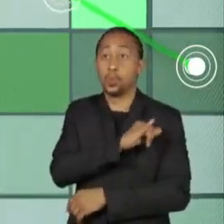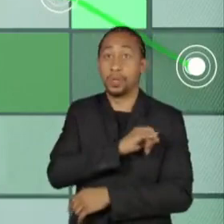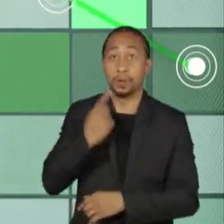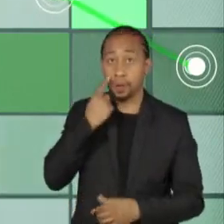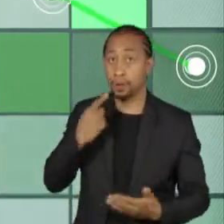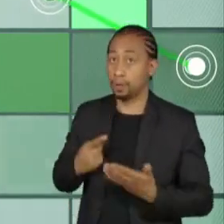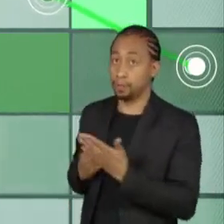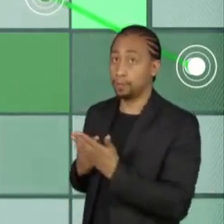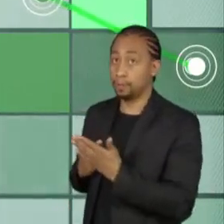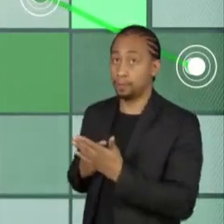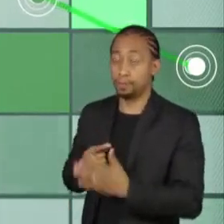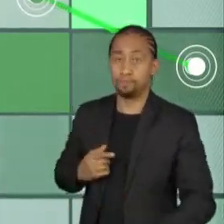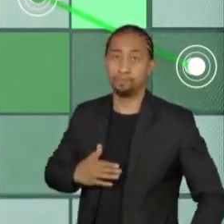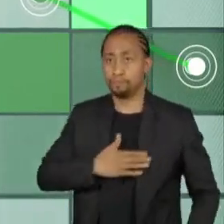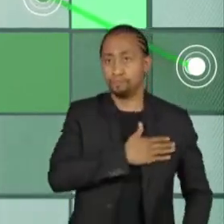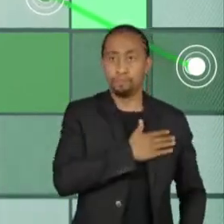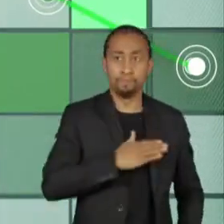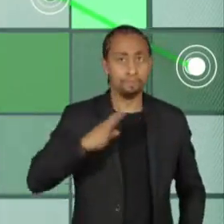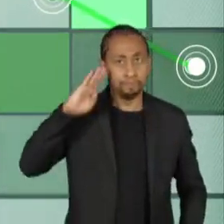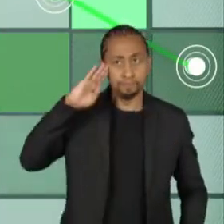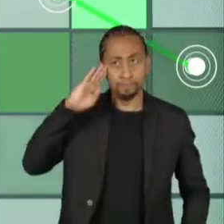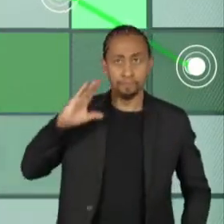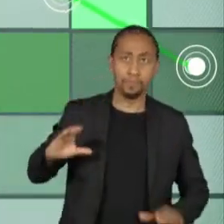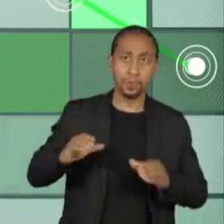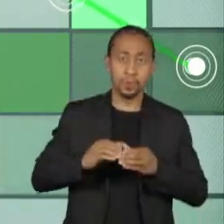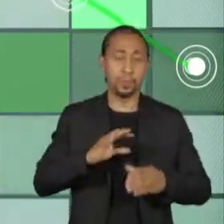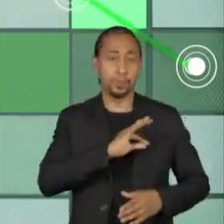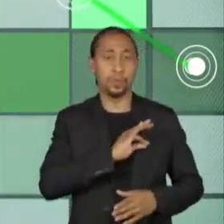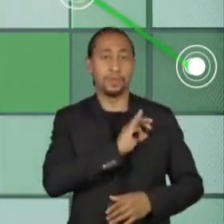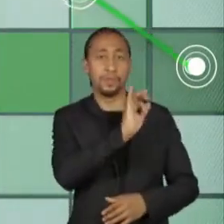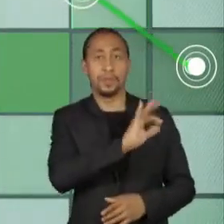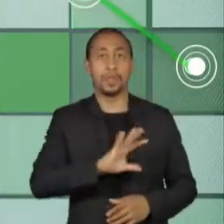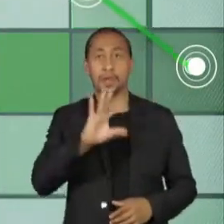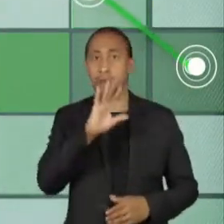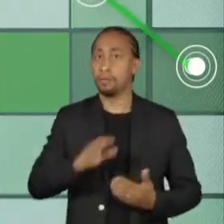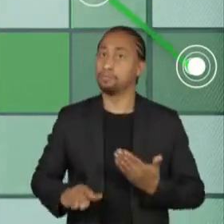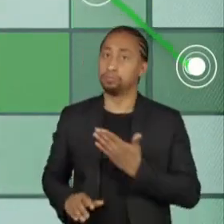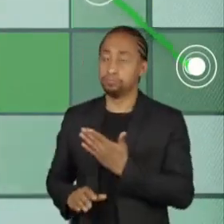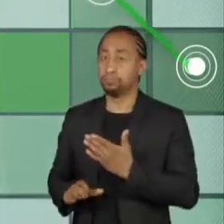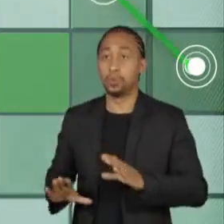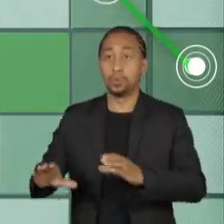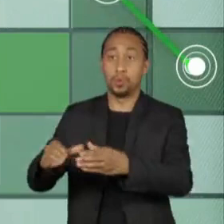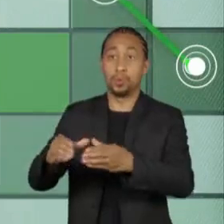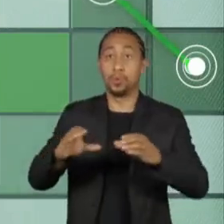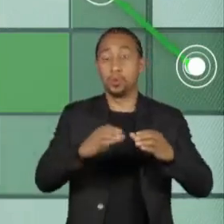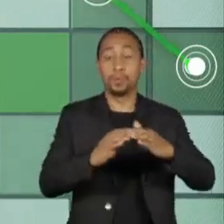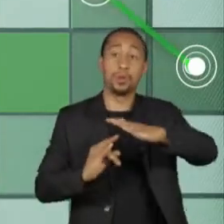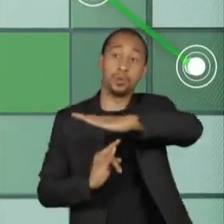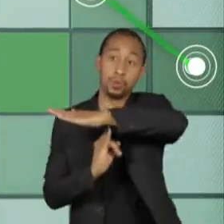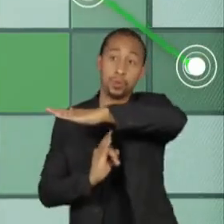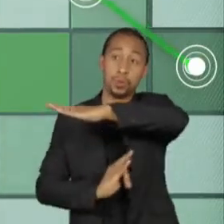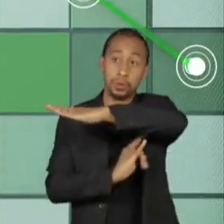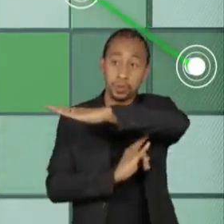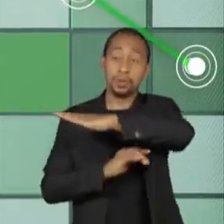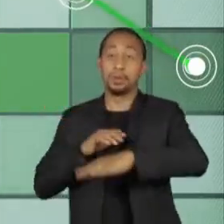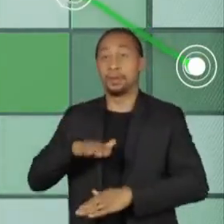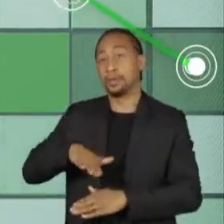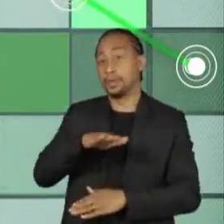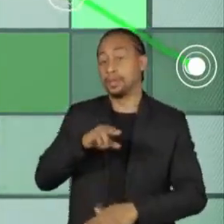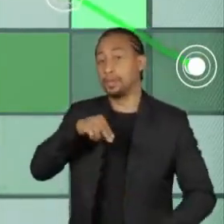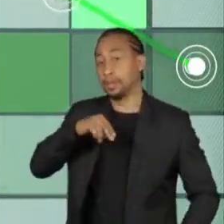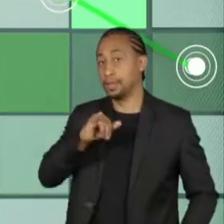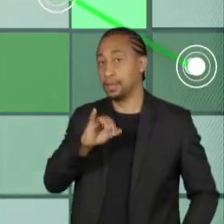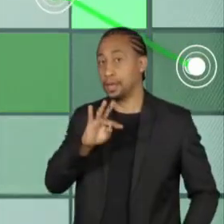soldados do Exército e a Polícia Rodoviária Federal fizeram uma operação conjunta na Ponte Rio-Niterói. Com o